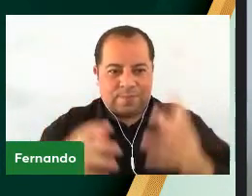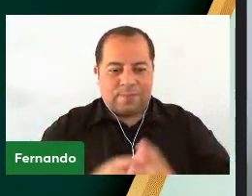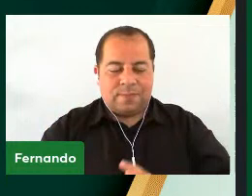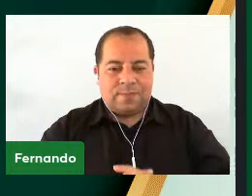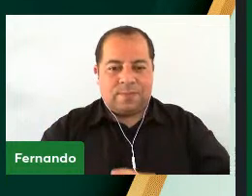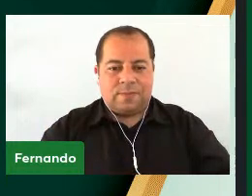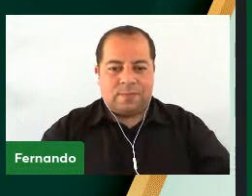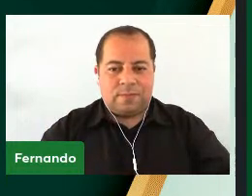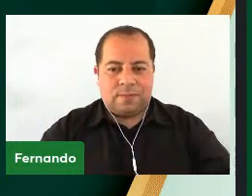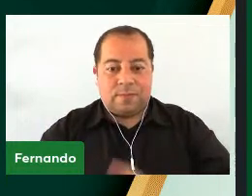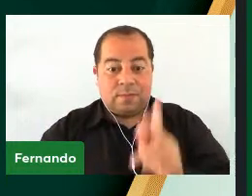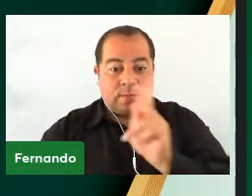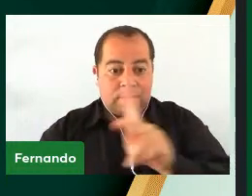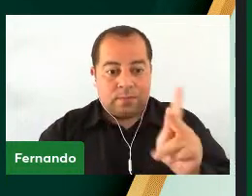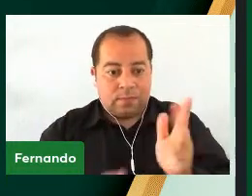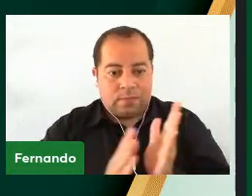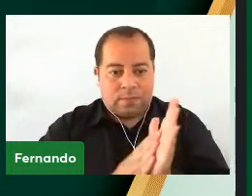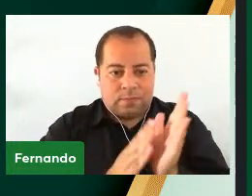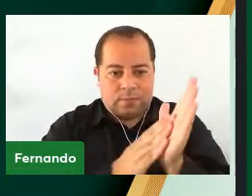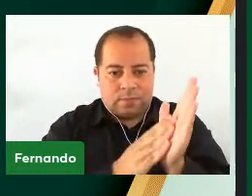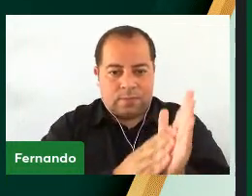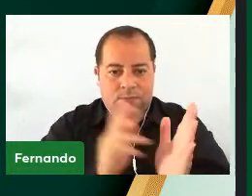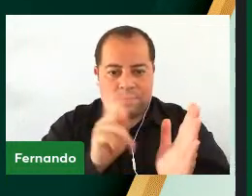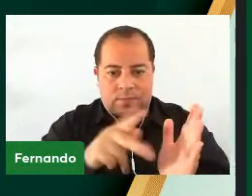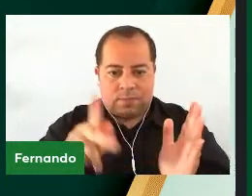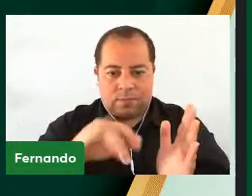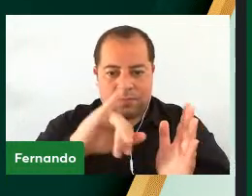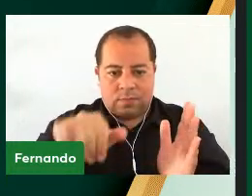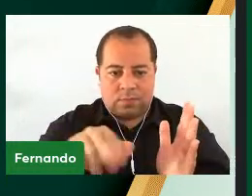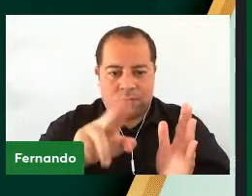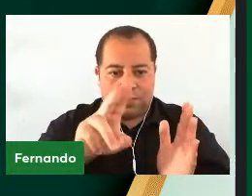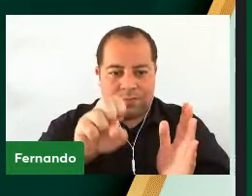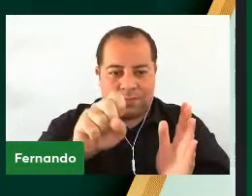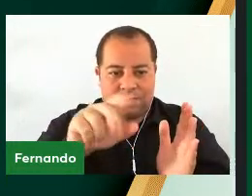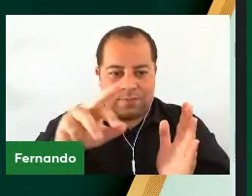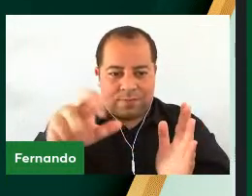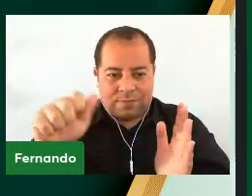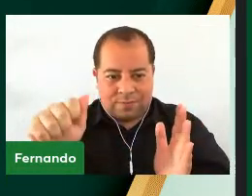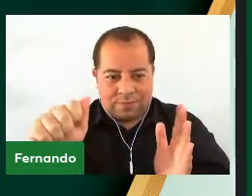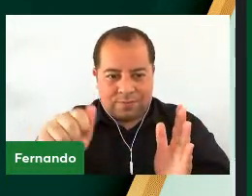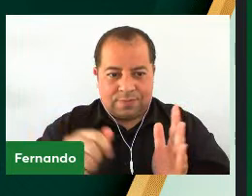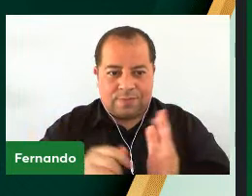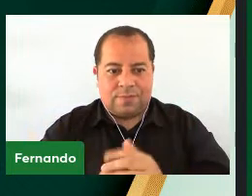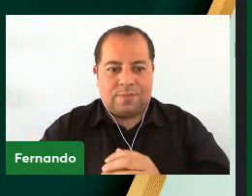Docente homenageada, professora Jussara Mendes Lipinski.